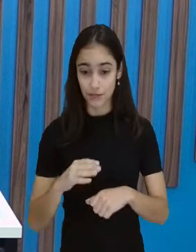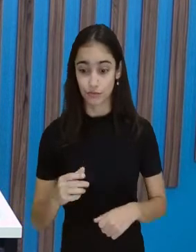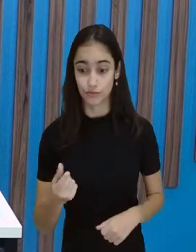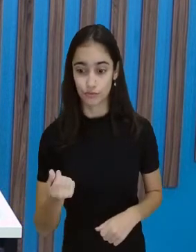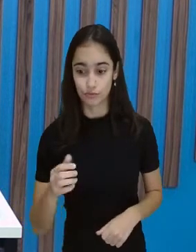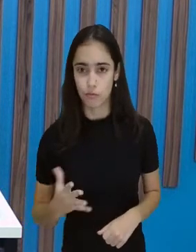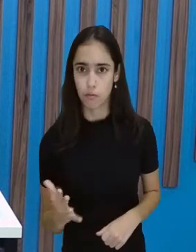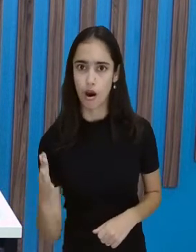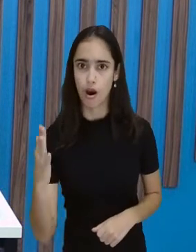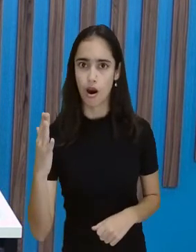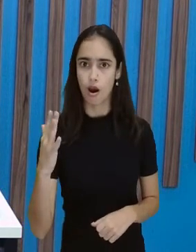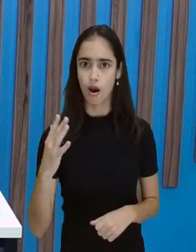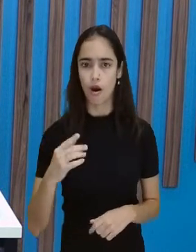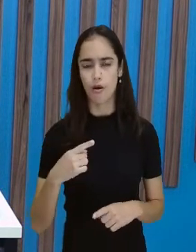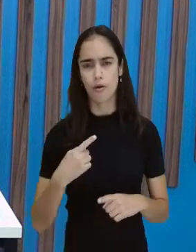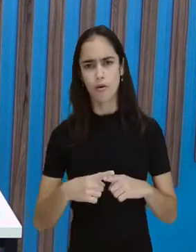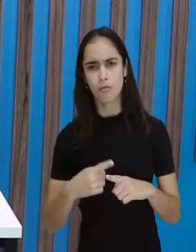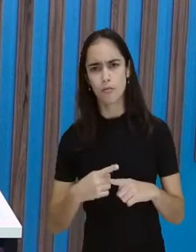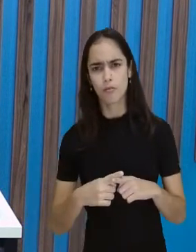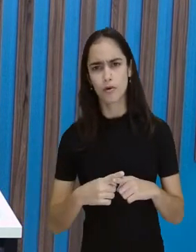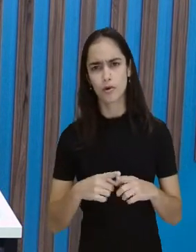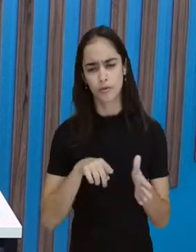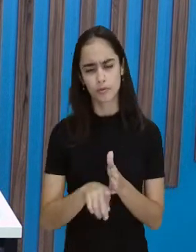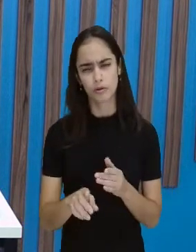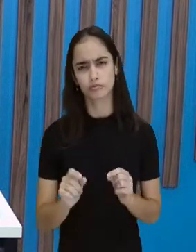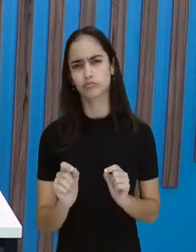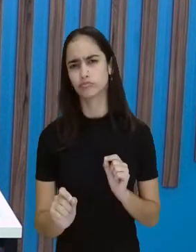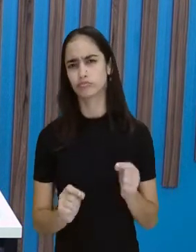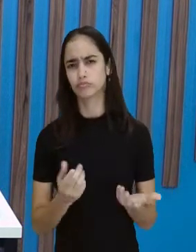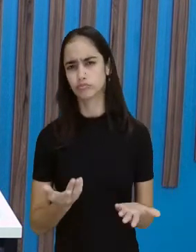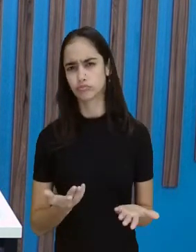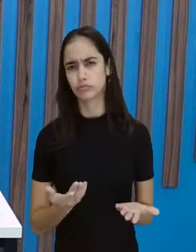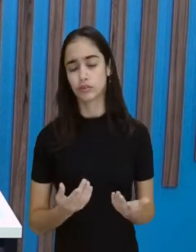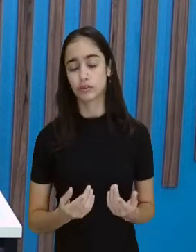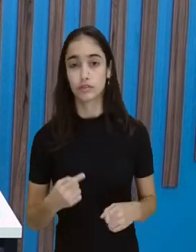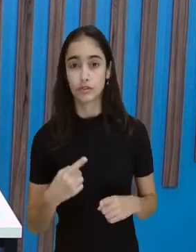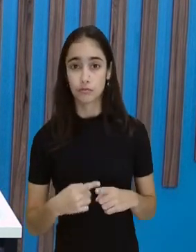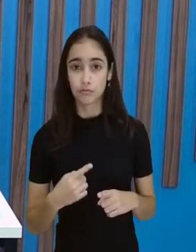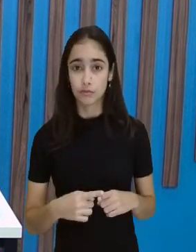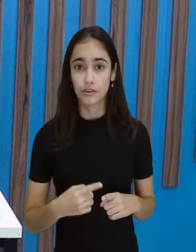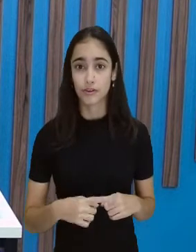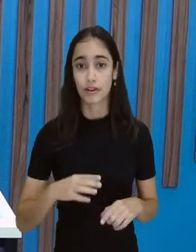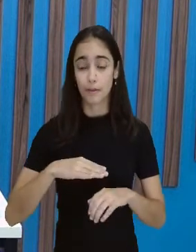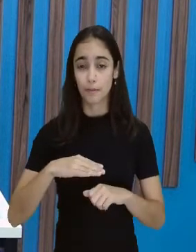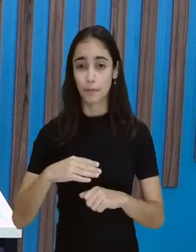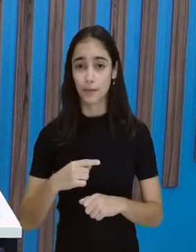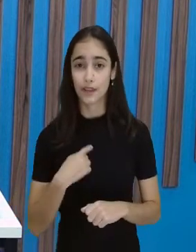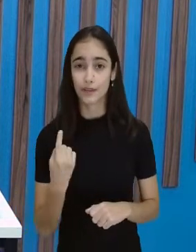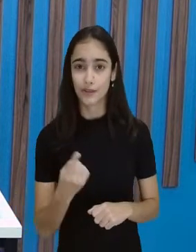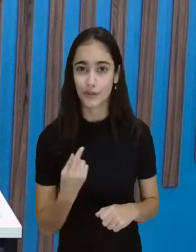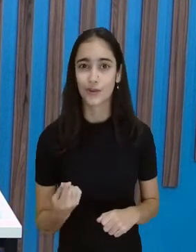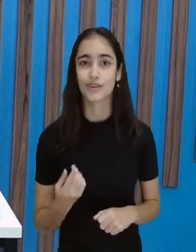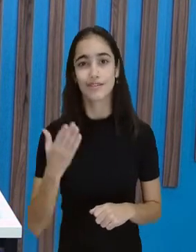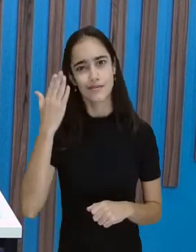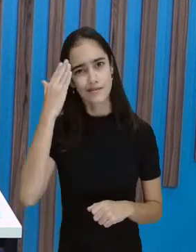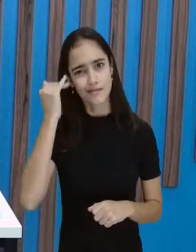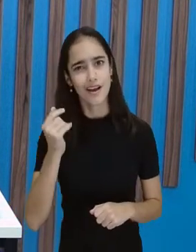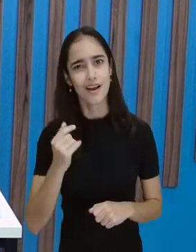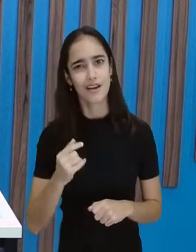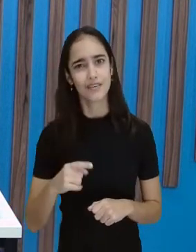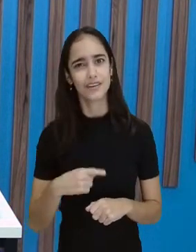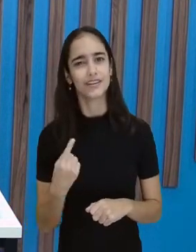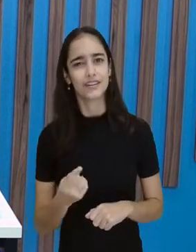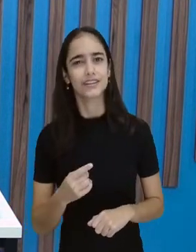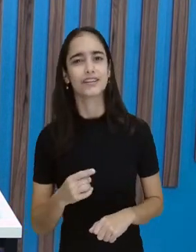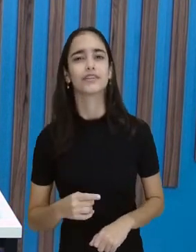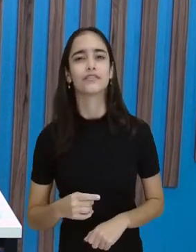quando a gente aprende os valores monetários, fica mais fácil a gente ir pesquisar os preços do produto e comprar onde tá mais barato. Não é mesmo, professora